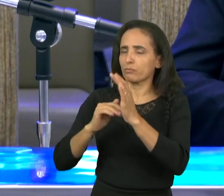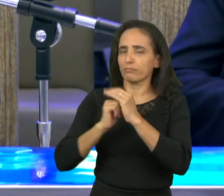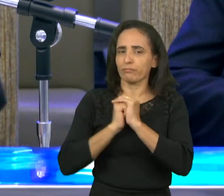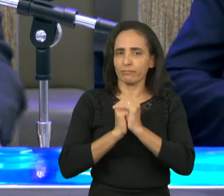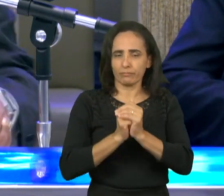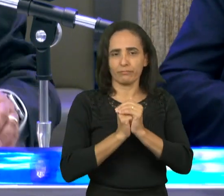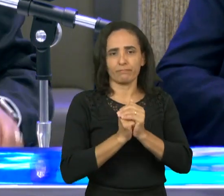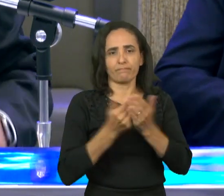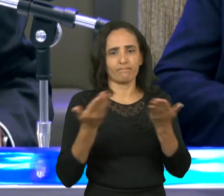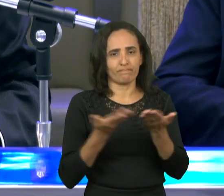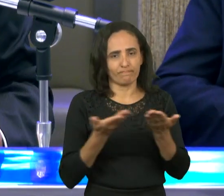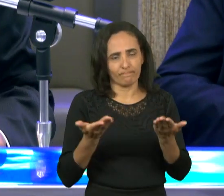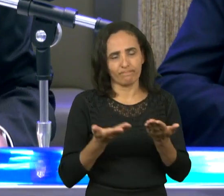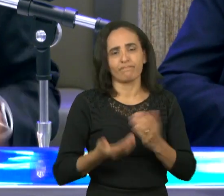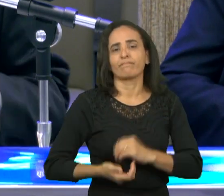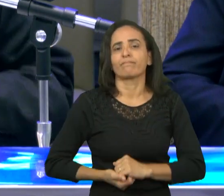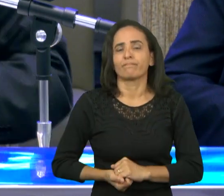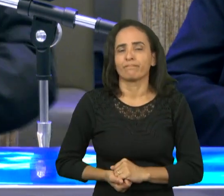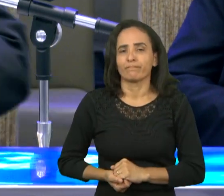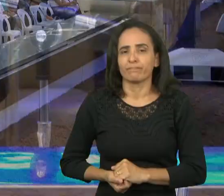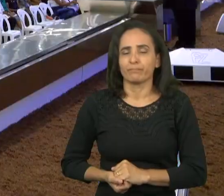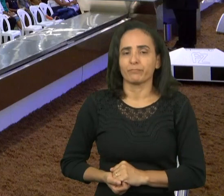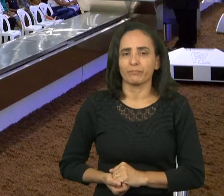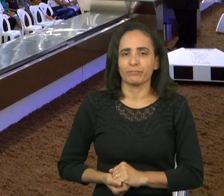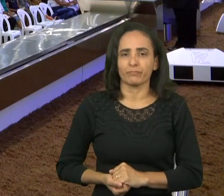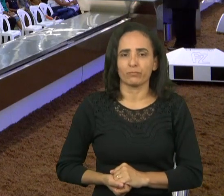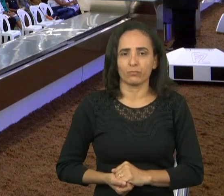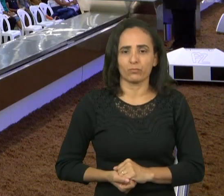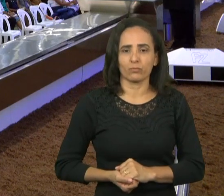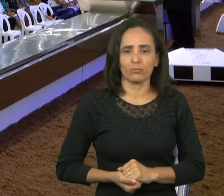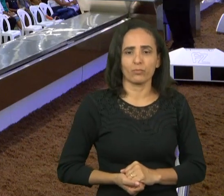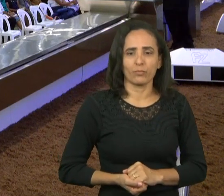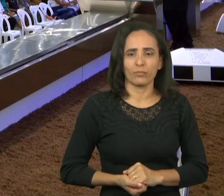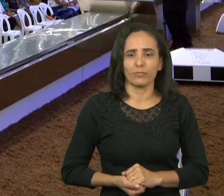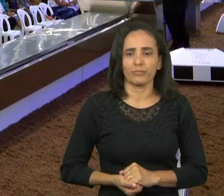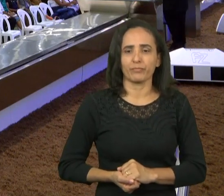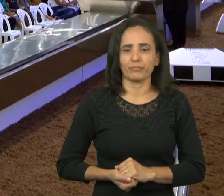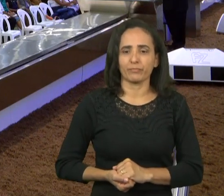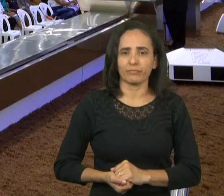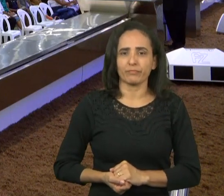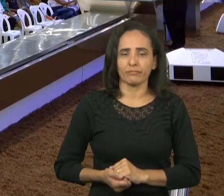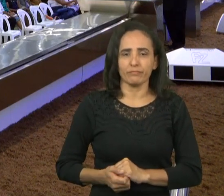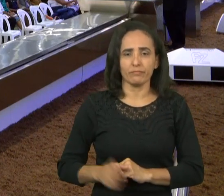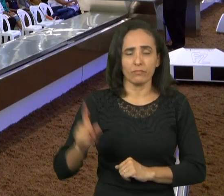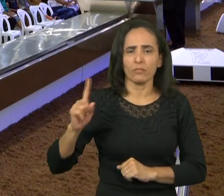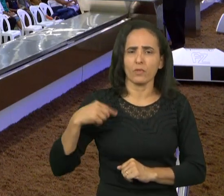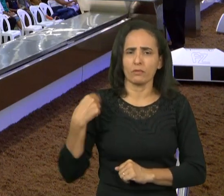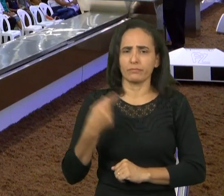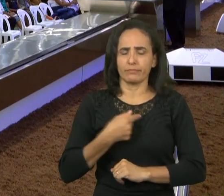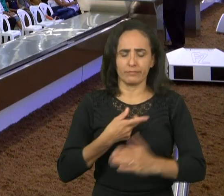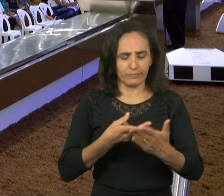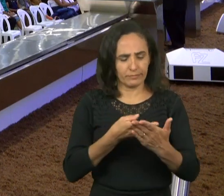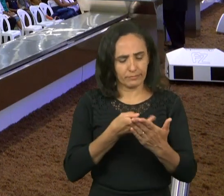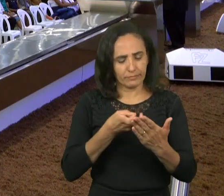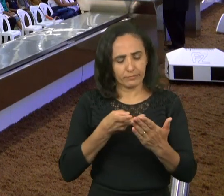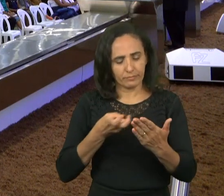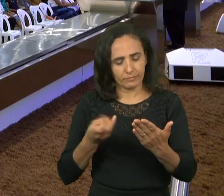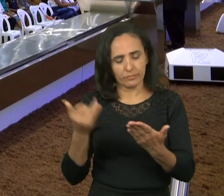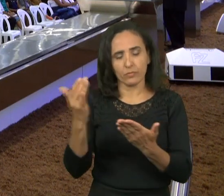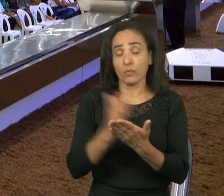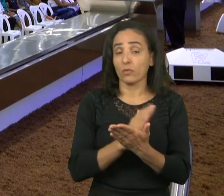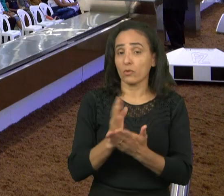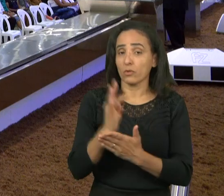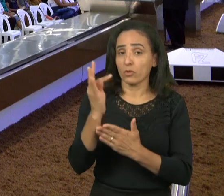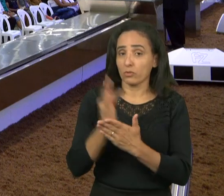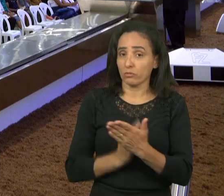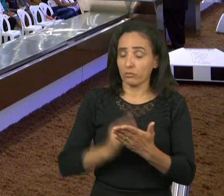de juízo. E meus amados irmãos, então nós vemos muita semelhança tanto a